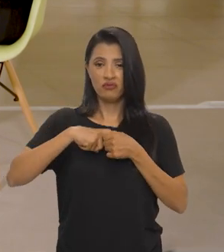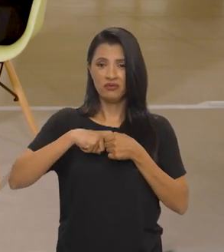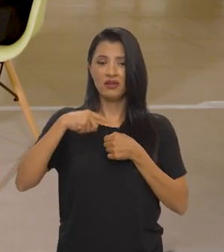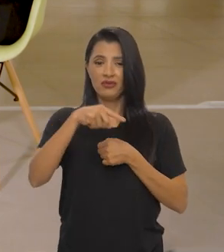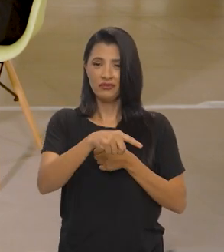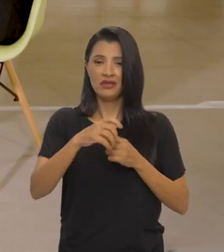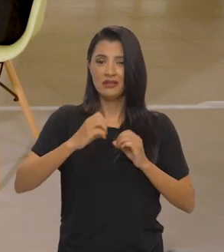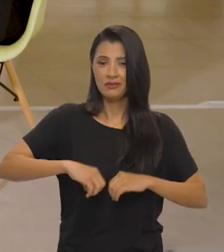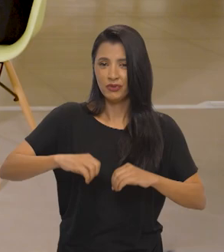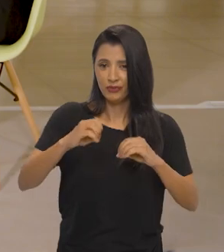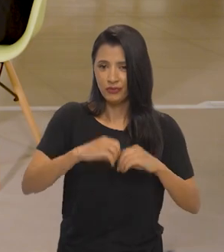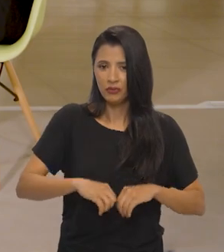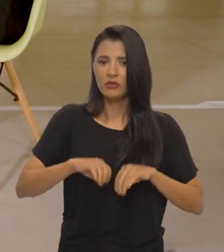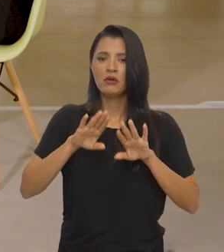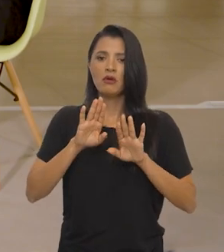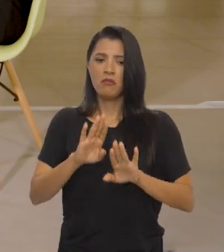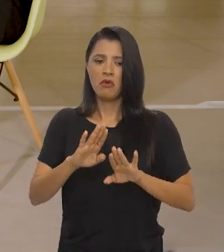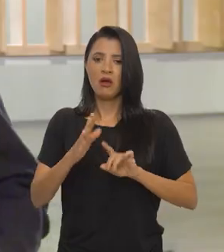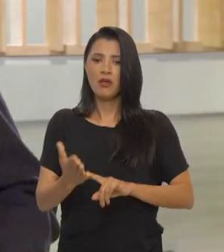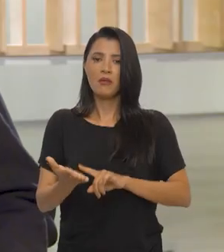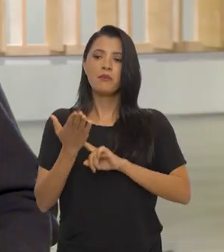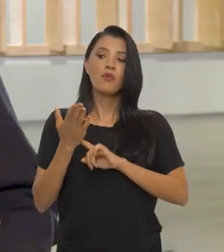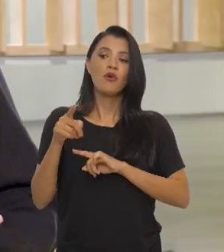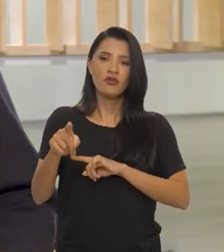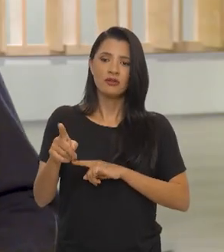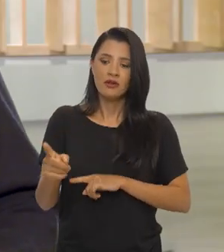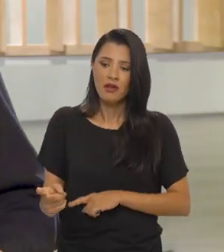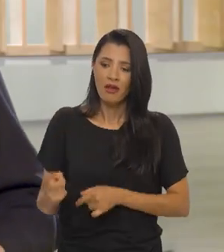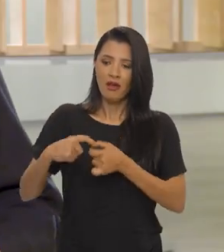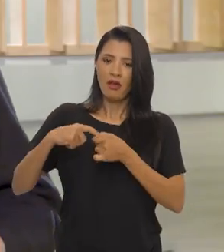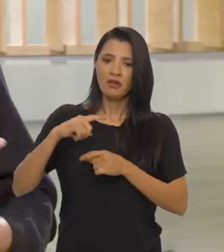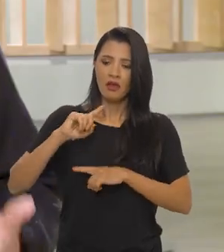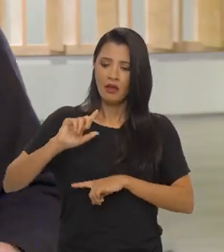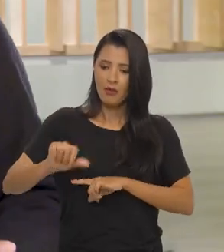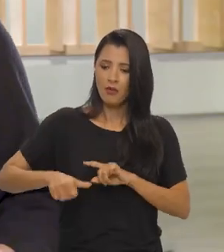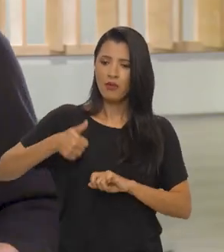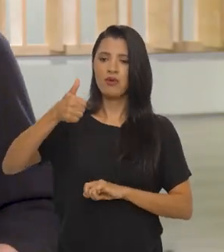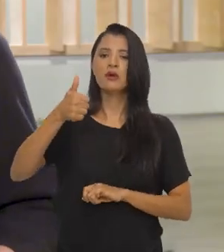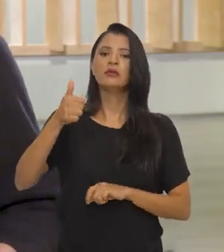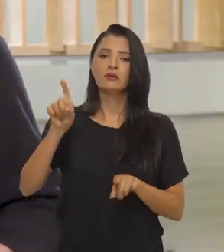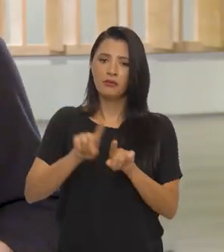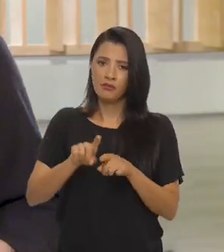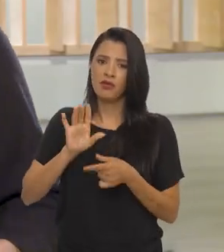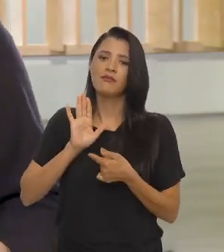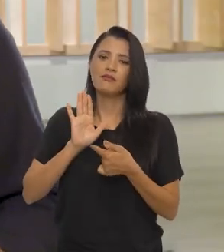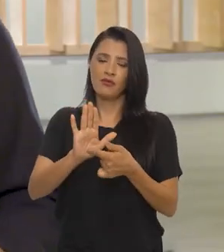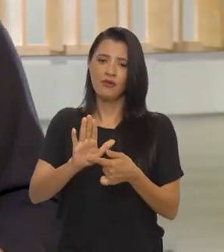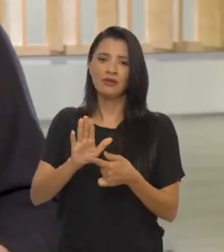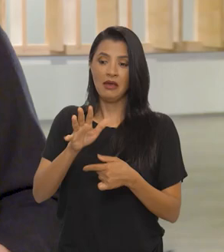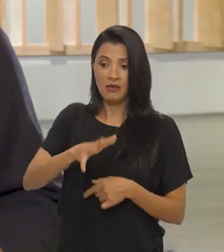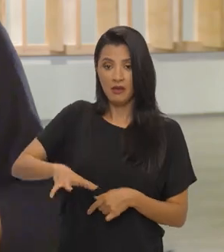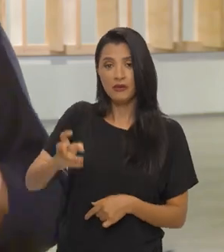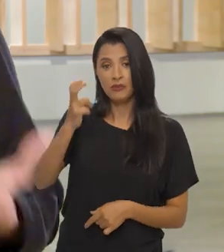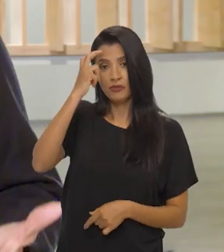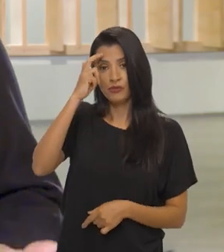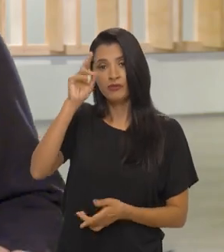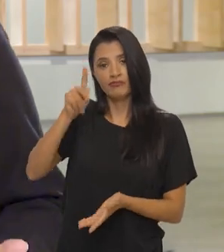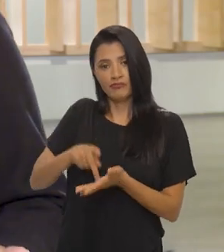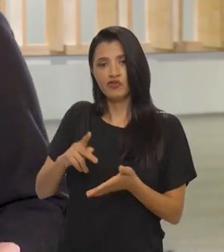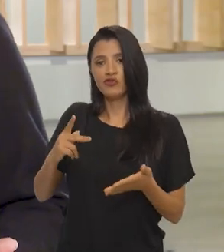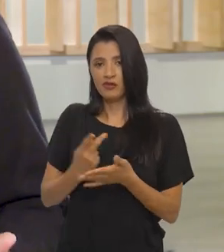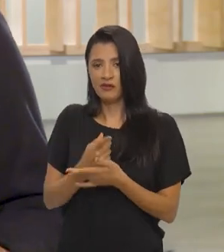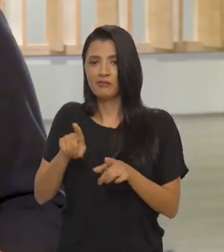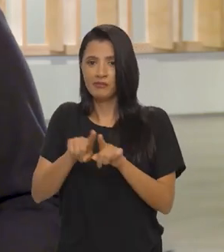recuperação. Mas os sinais dessa recuperação também são muito visíveis. E na cultura, isso já é